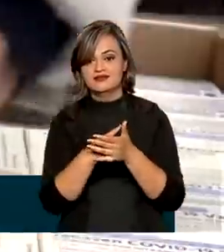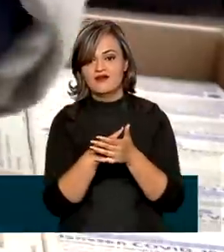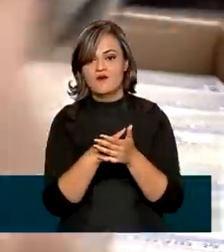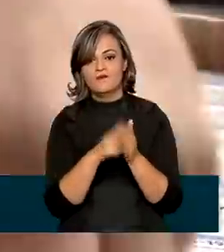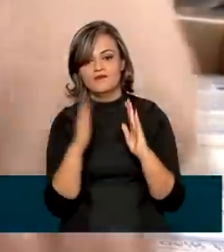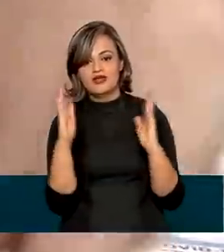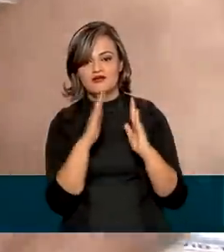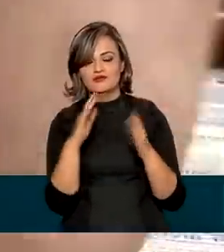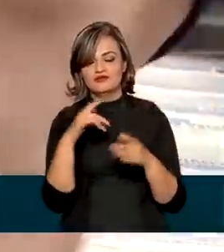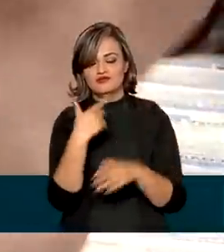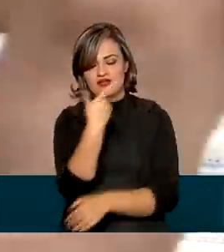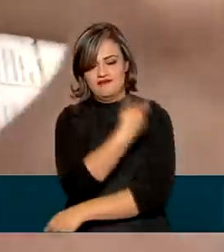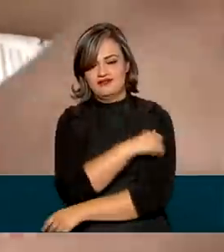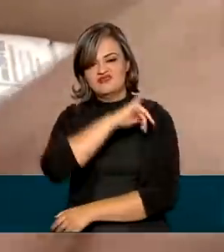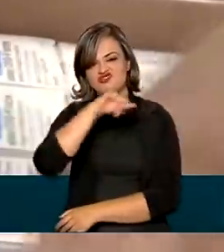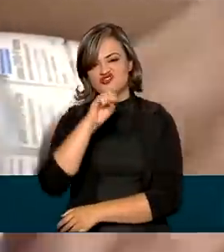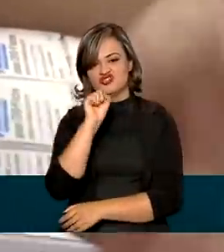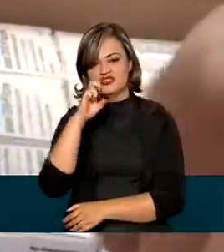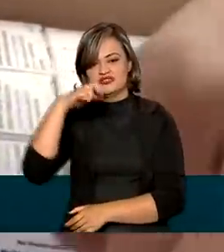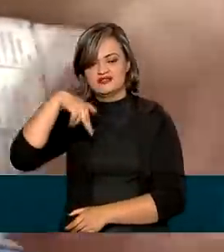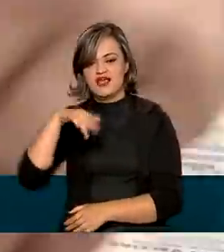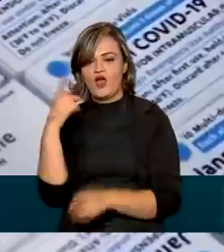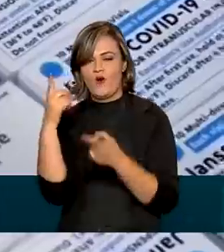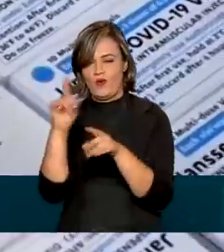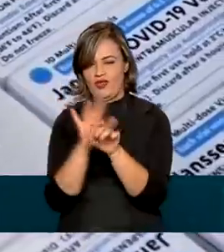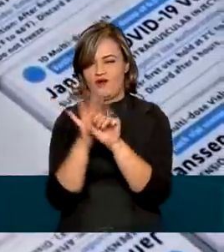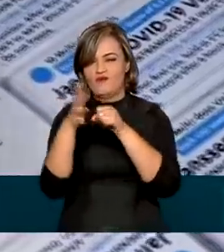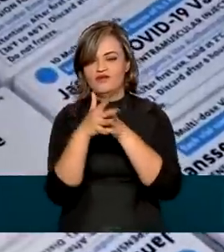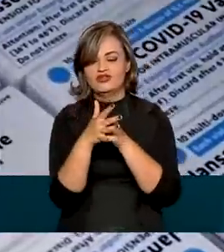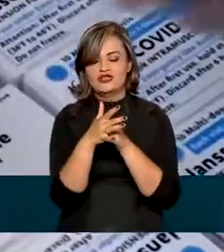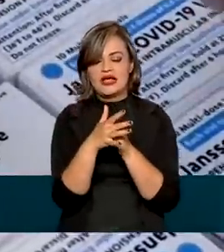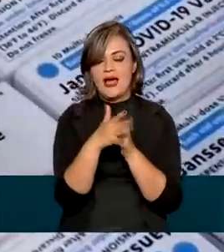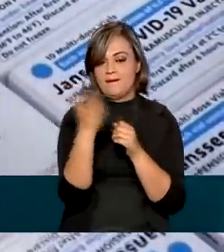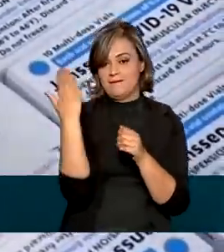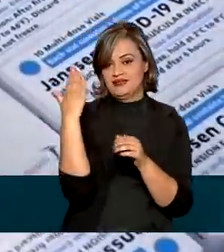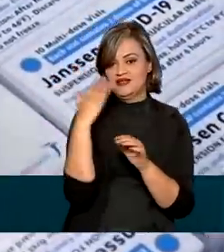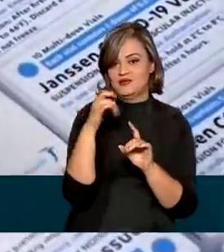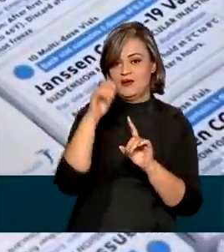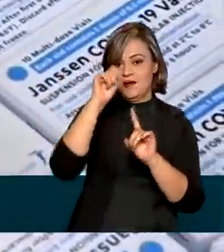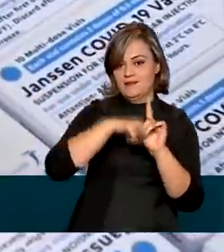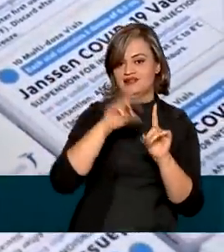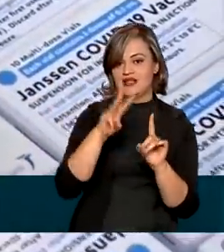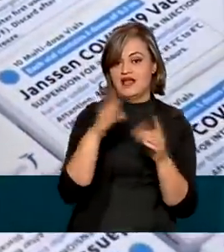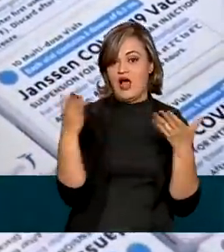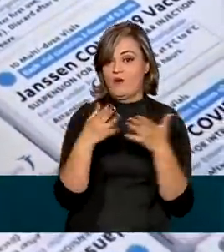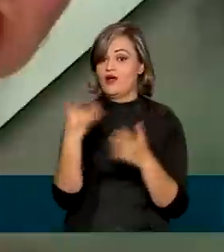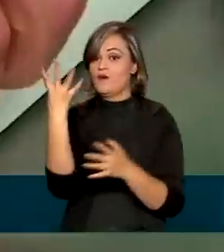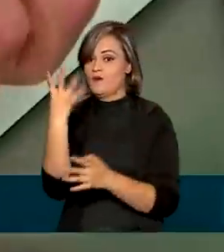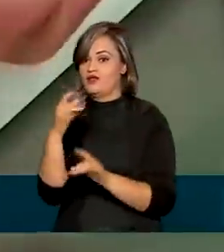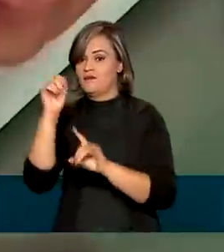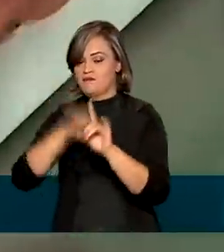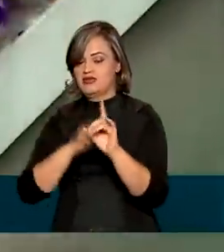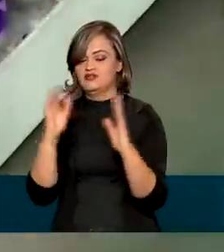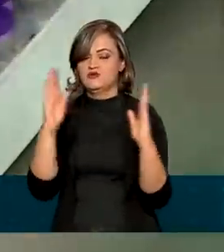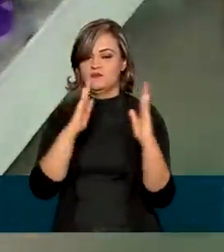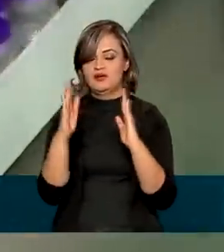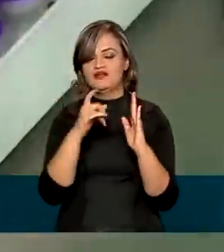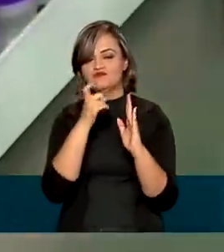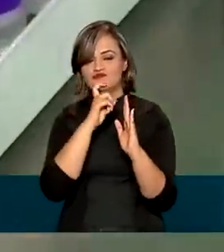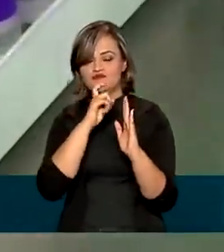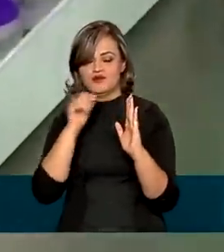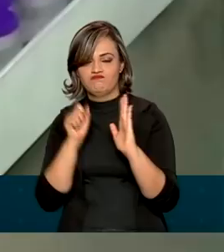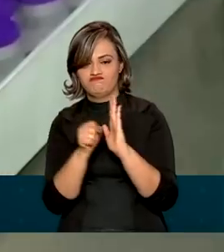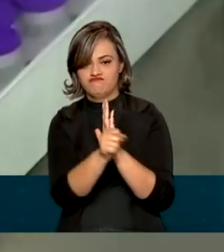validade da vacina Janssen contra a Covid-19 passa de 3 para 4 meses e meio, sob condições de